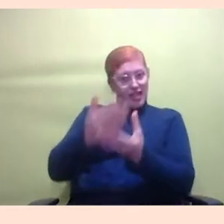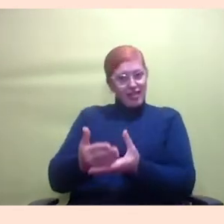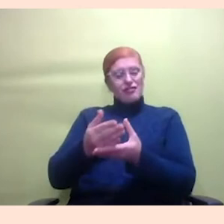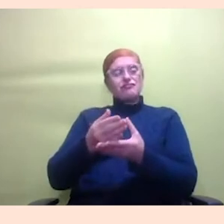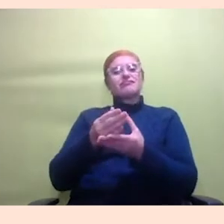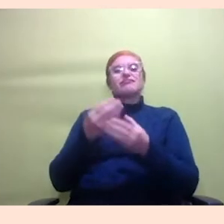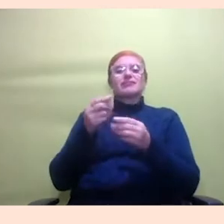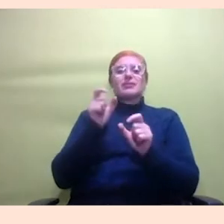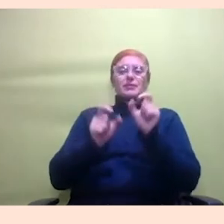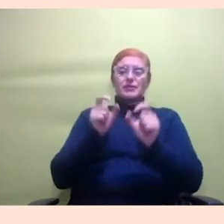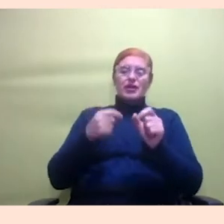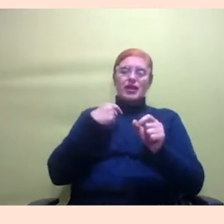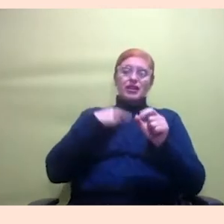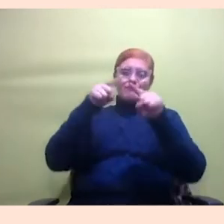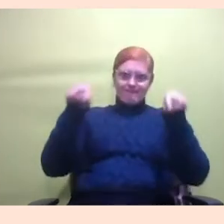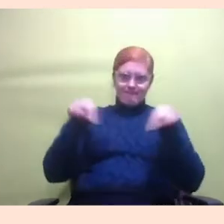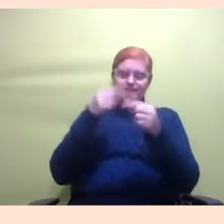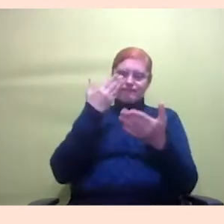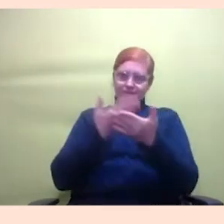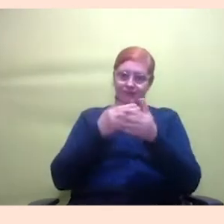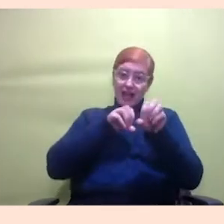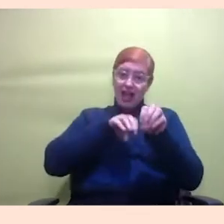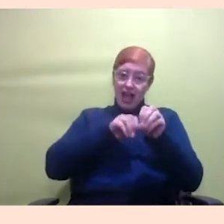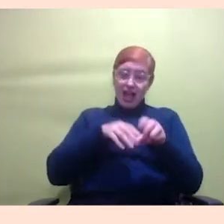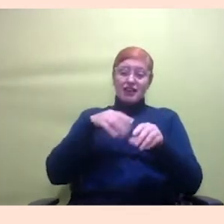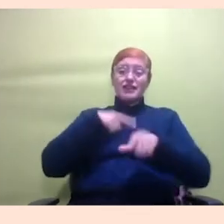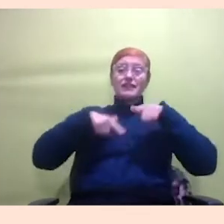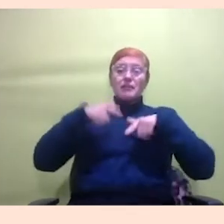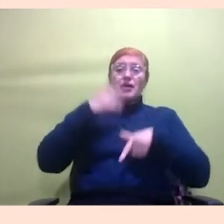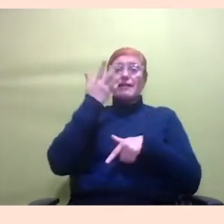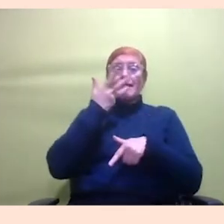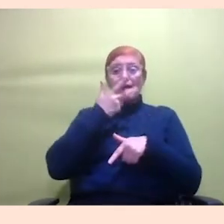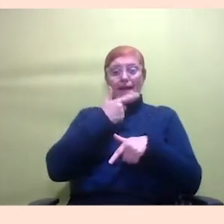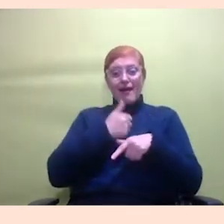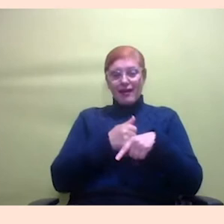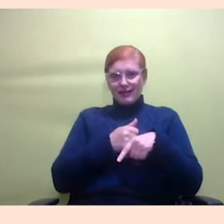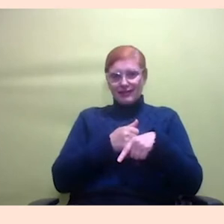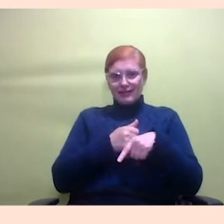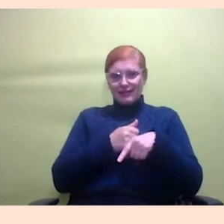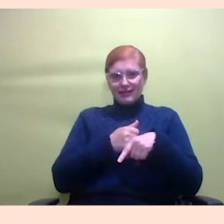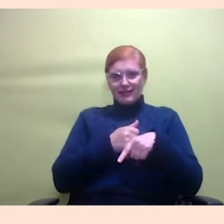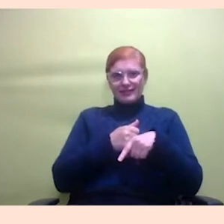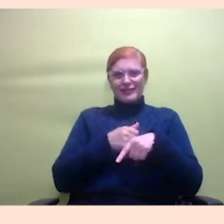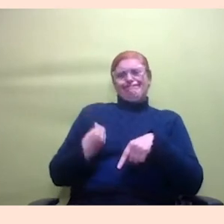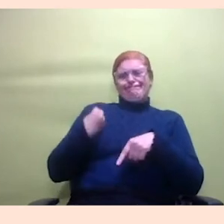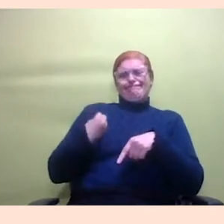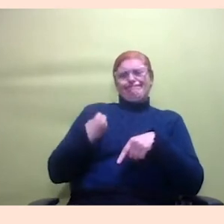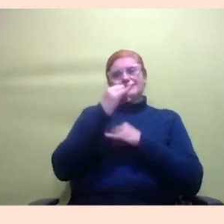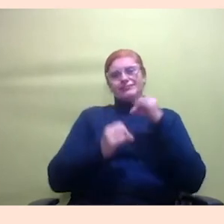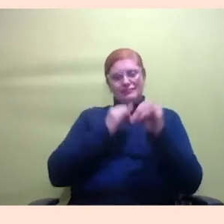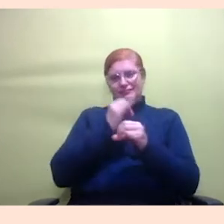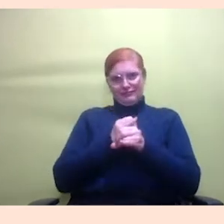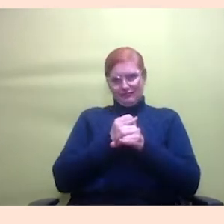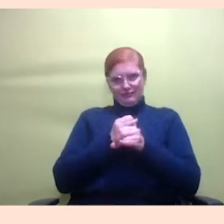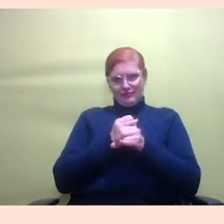sala de aula eu trabalho com criança então não vivi na internet a gente não pode nem usar telefone no trabalho que